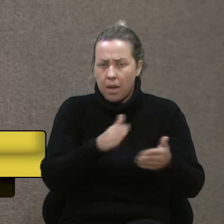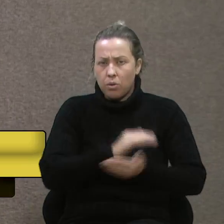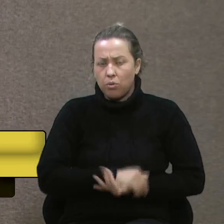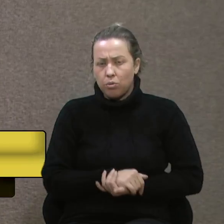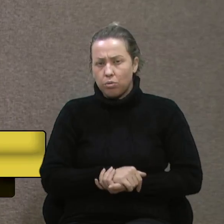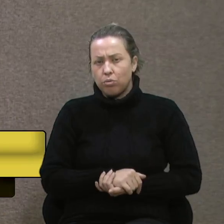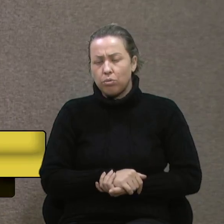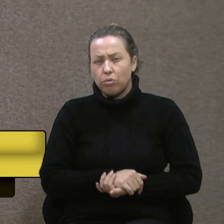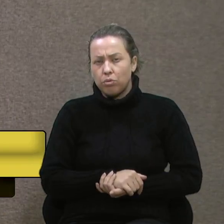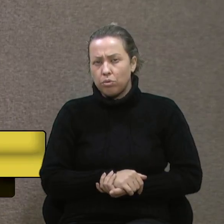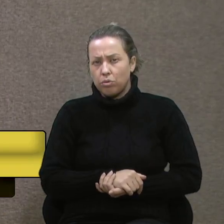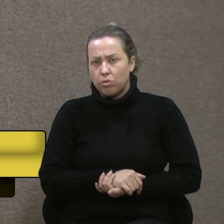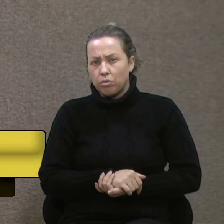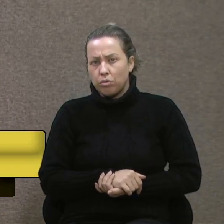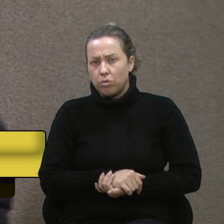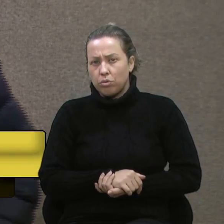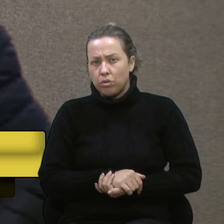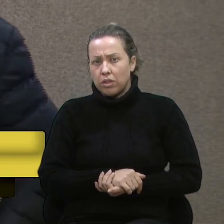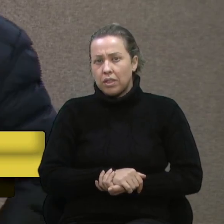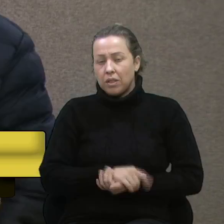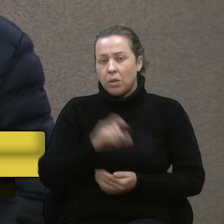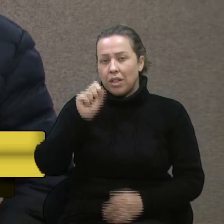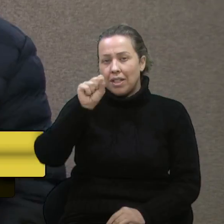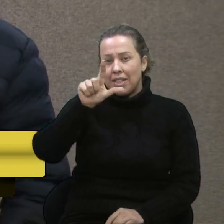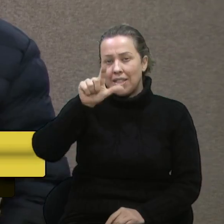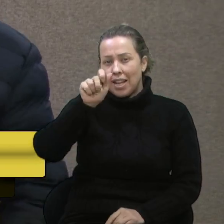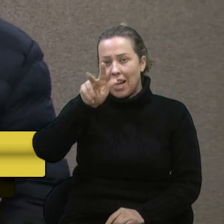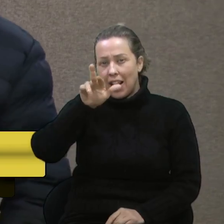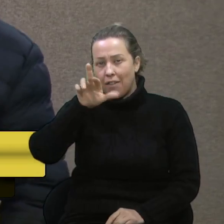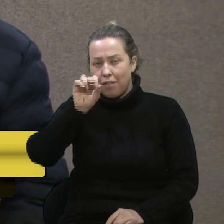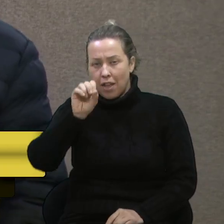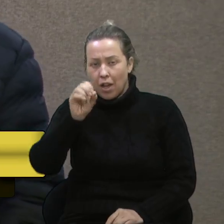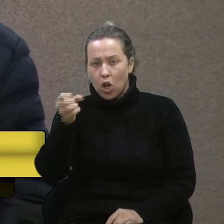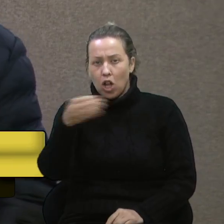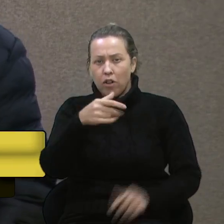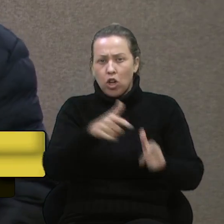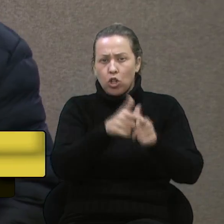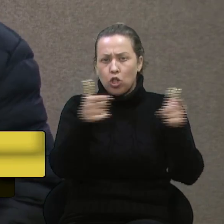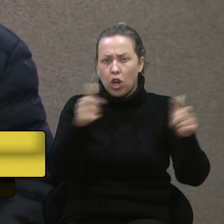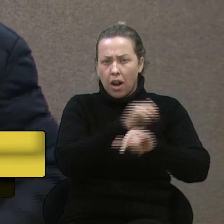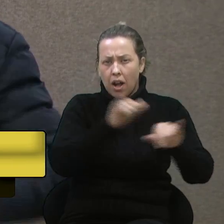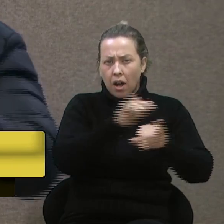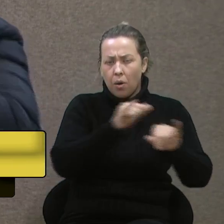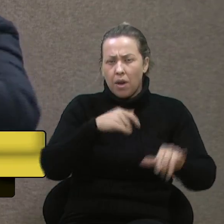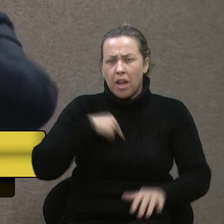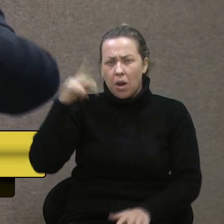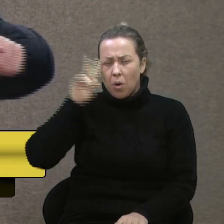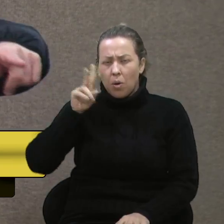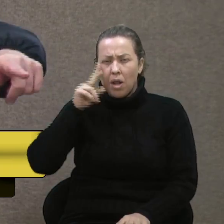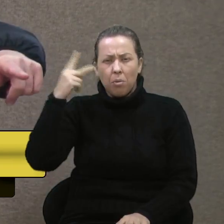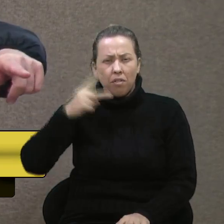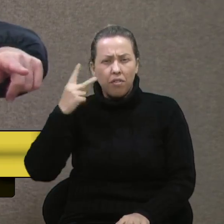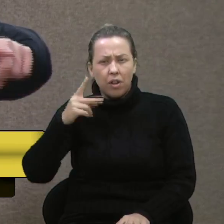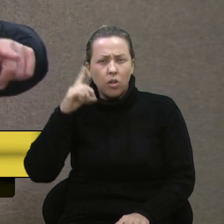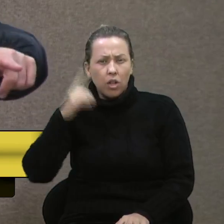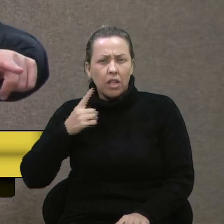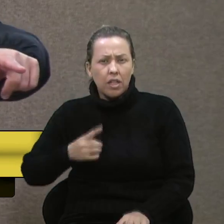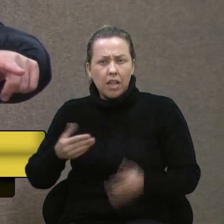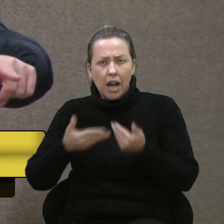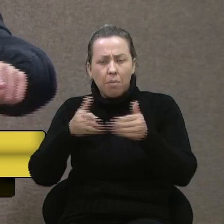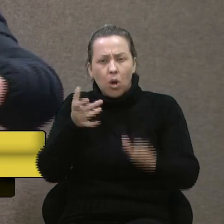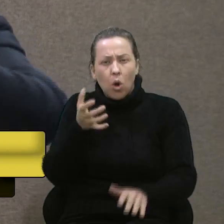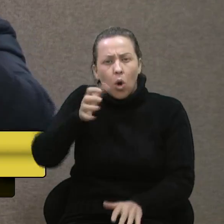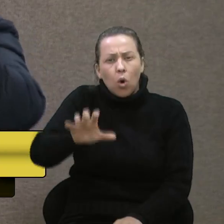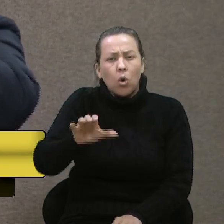o eslavieiro abriu a queixa em cima de uma nota de jornal, mas eu lembro que a vereadora Denise abriu a queixa contra o